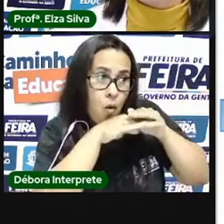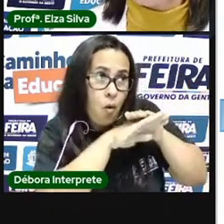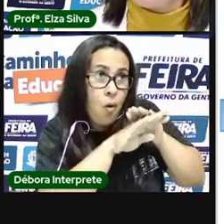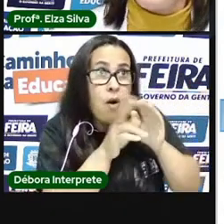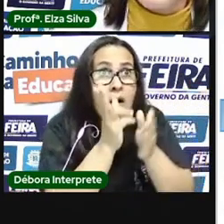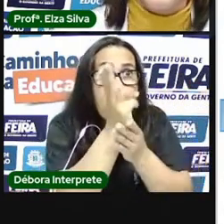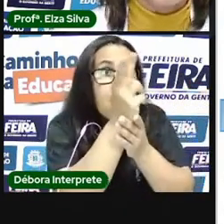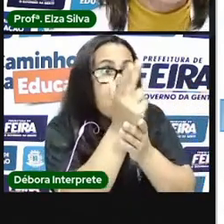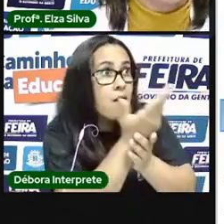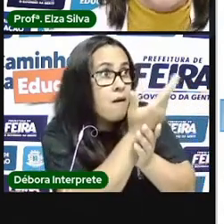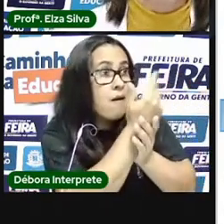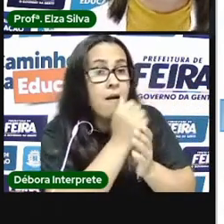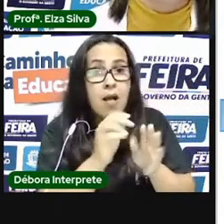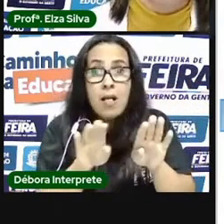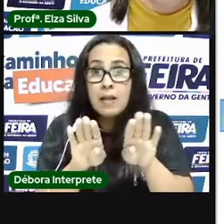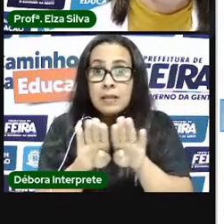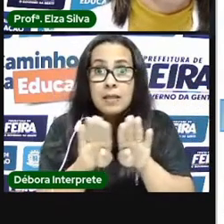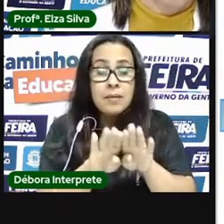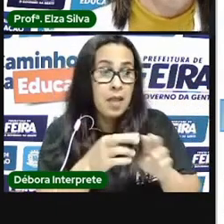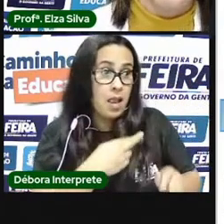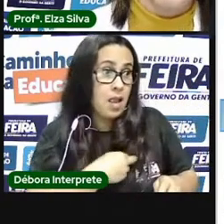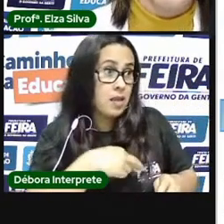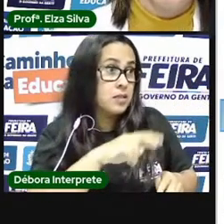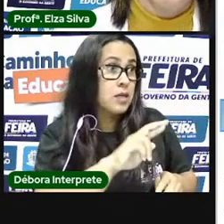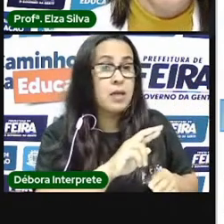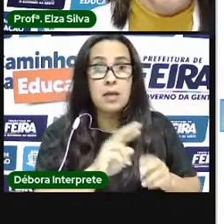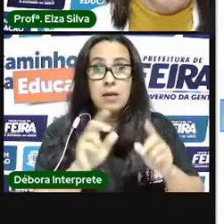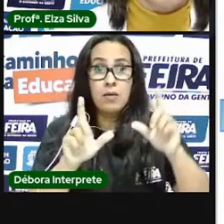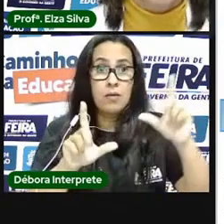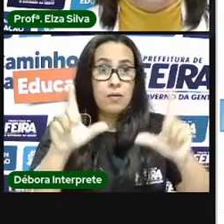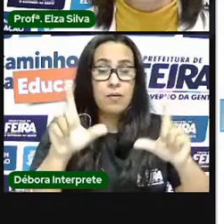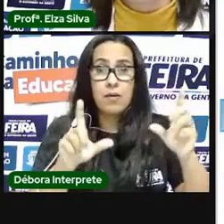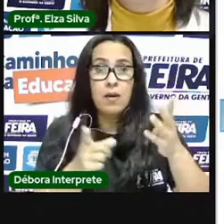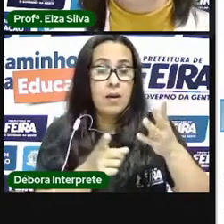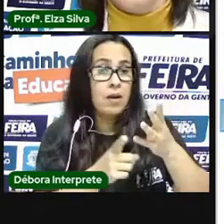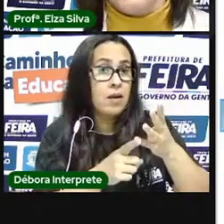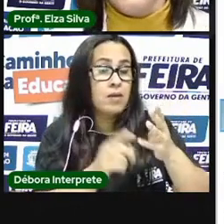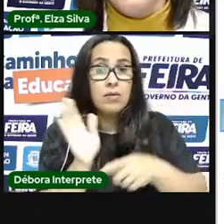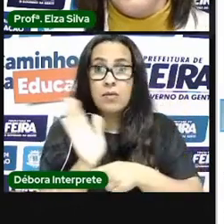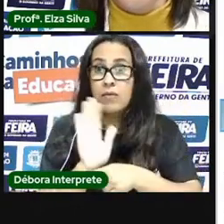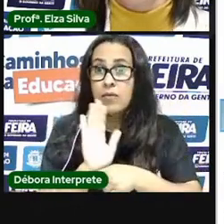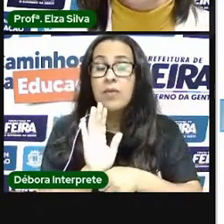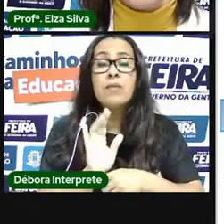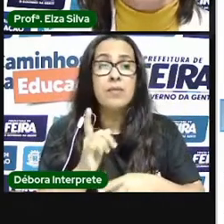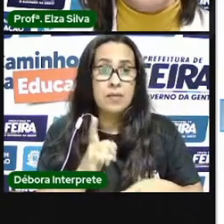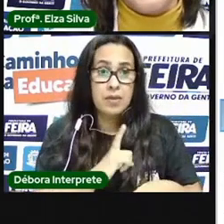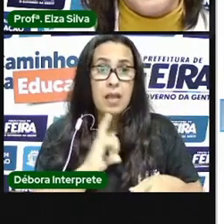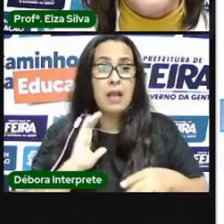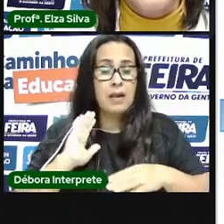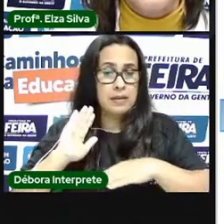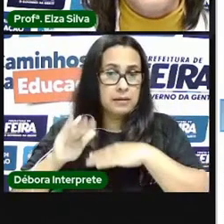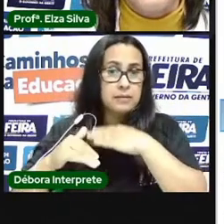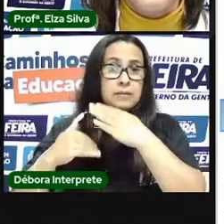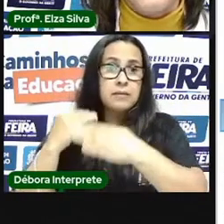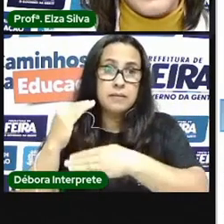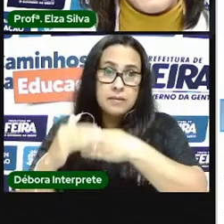as roupas, os quadros, os filmes. E tudo isso foi se modificando com o passar do tempo.